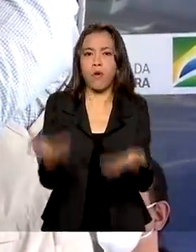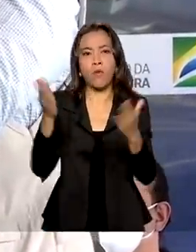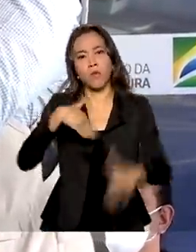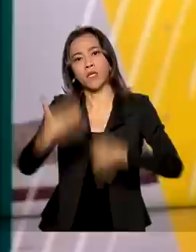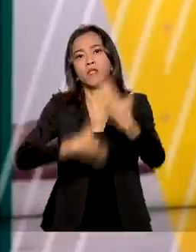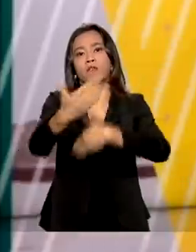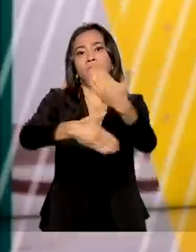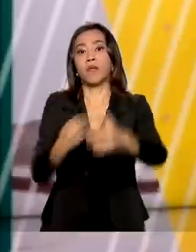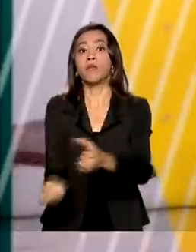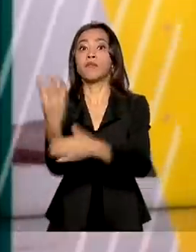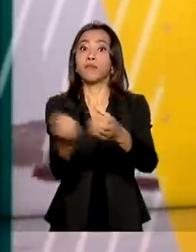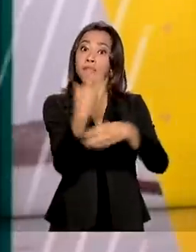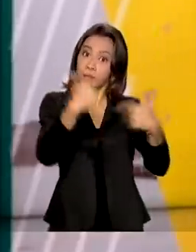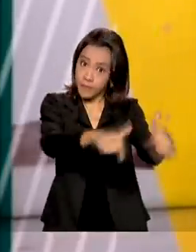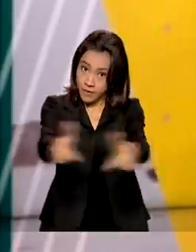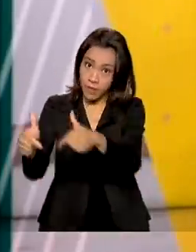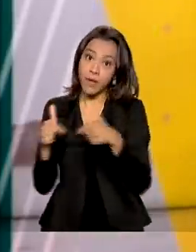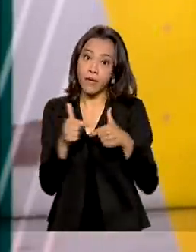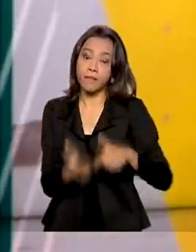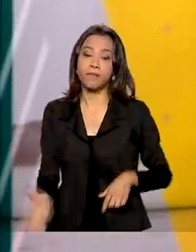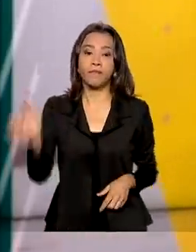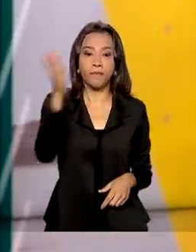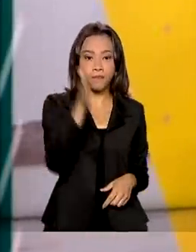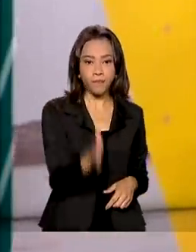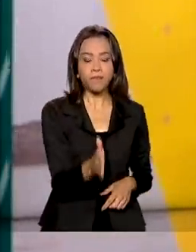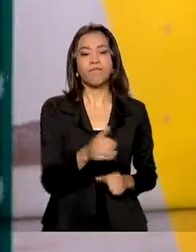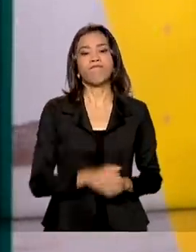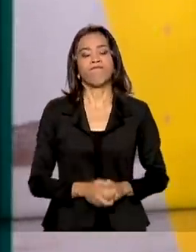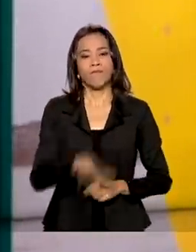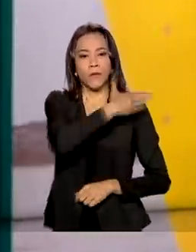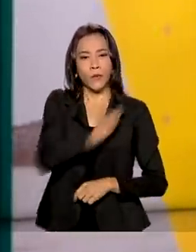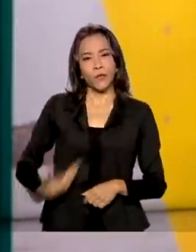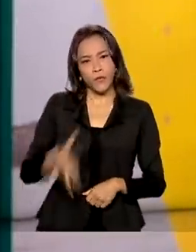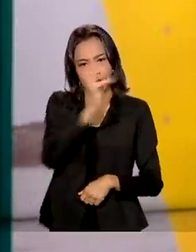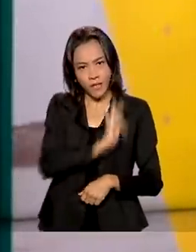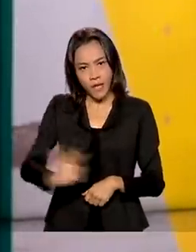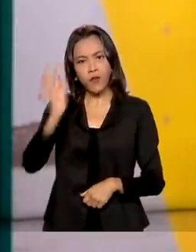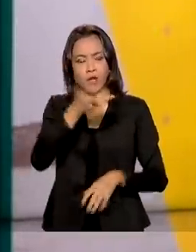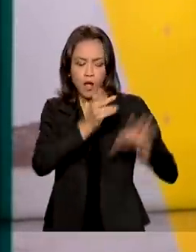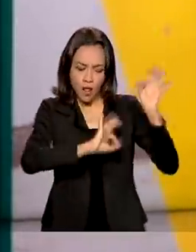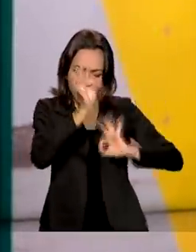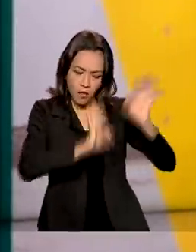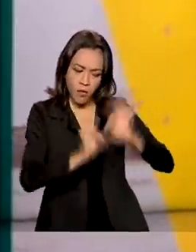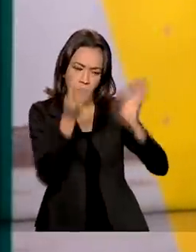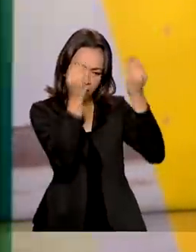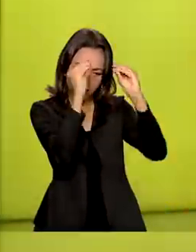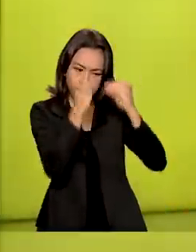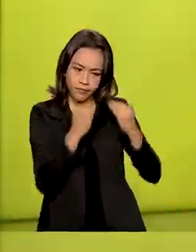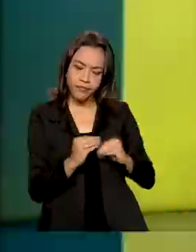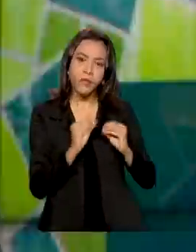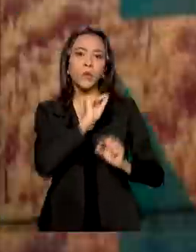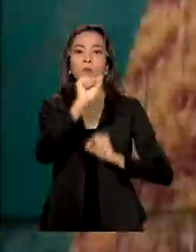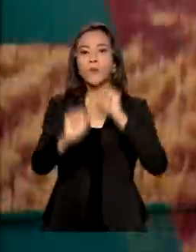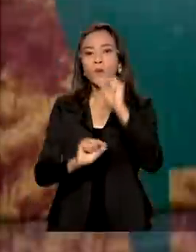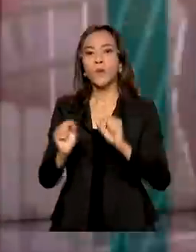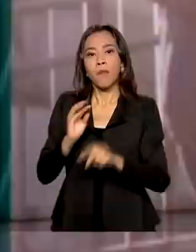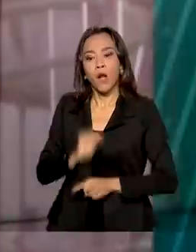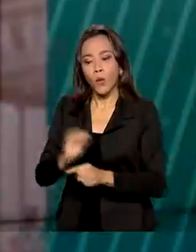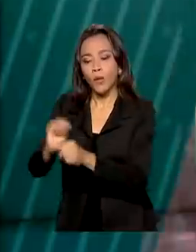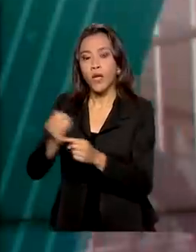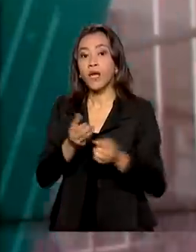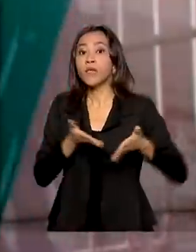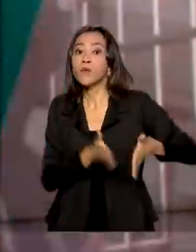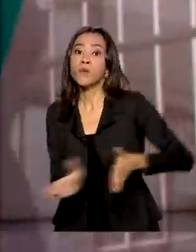geração de emprego. O governo federal divulgou a elaboração de um plano para o desenvolvimento das bacias dos rios São